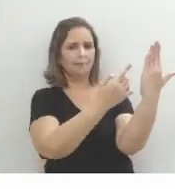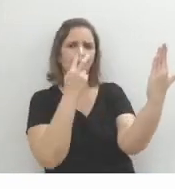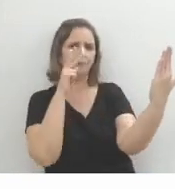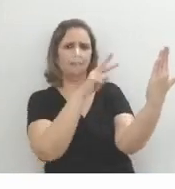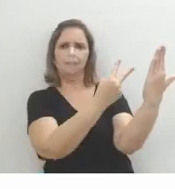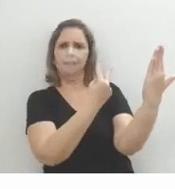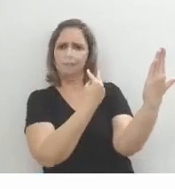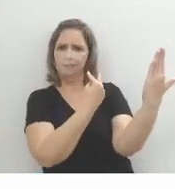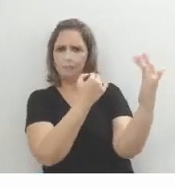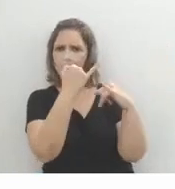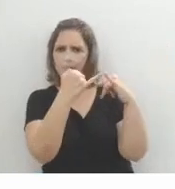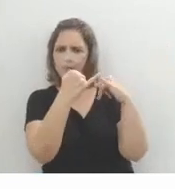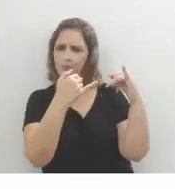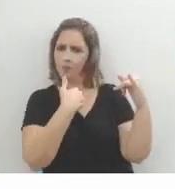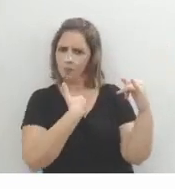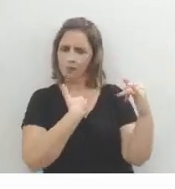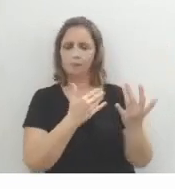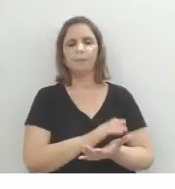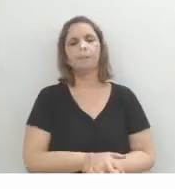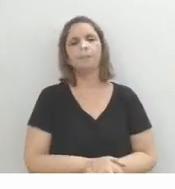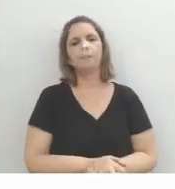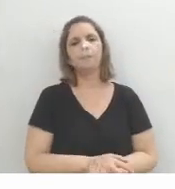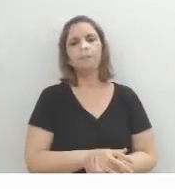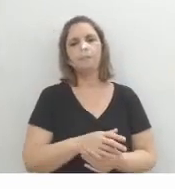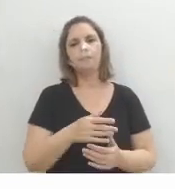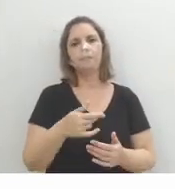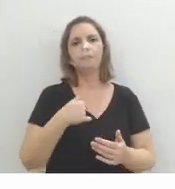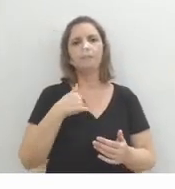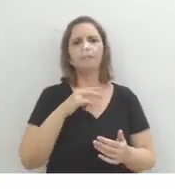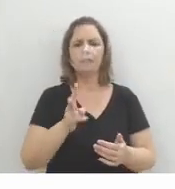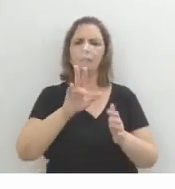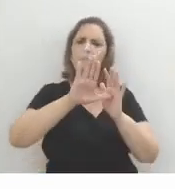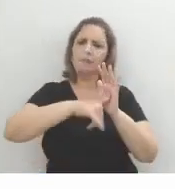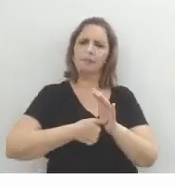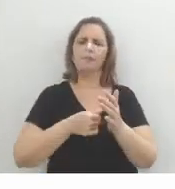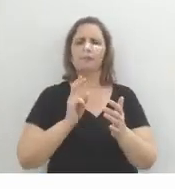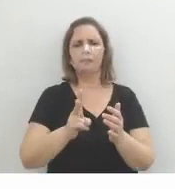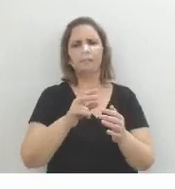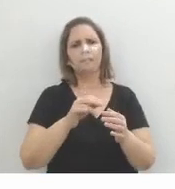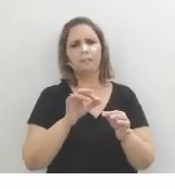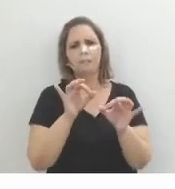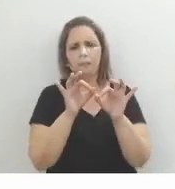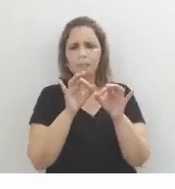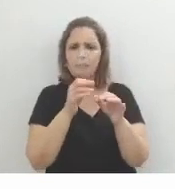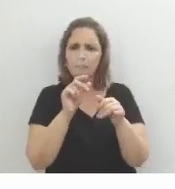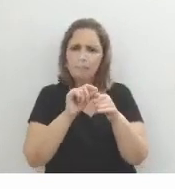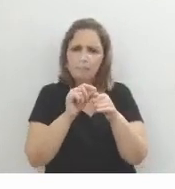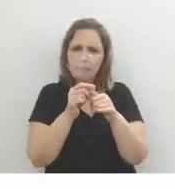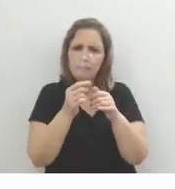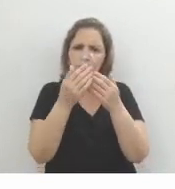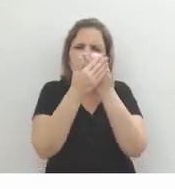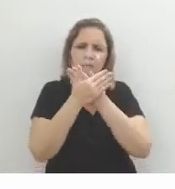machadiana, ok? E aí nós temos, ó, são os ladrões de sempre, mas agindo com sutileza maior.